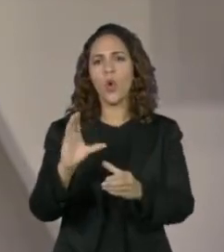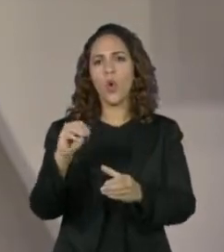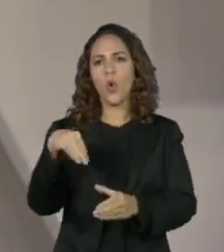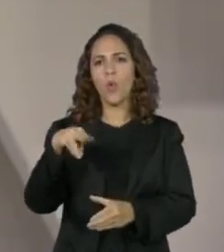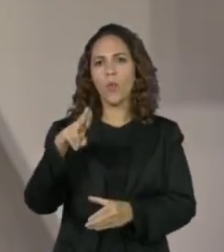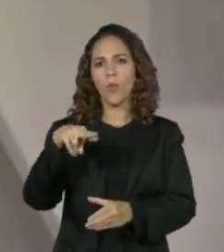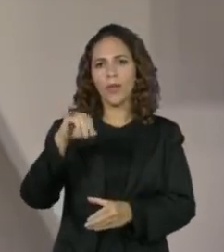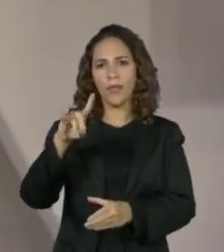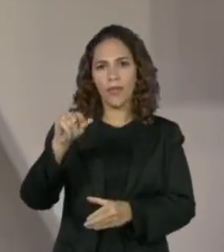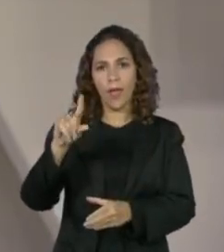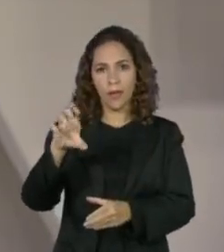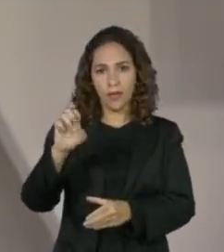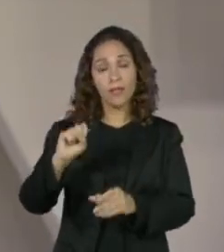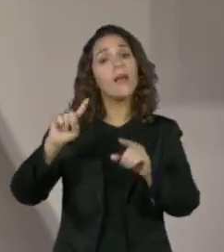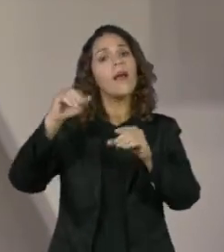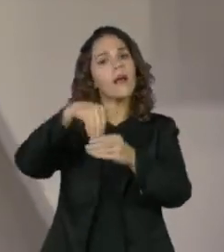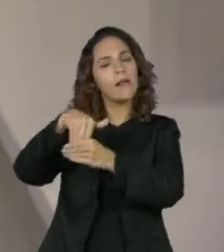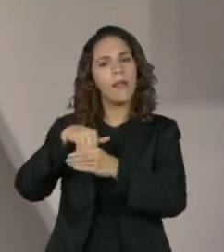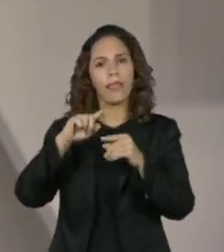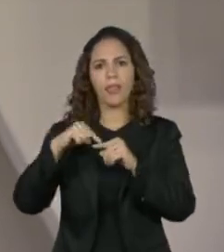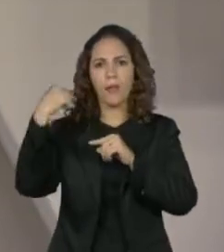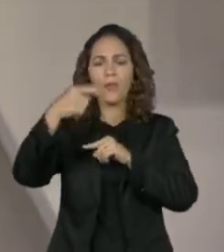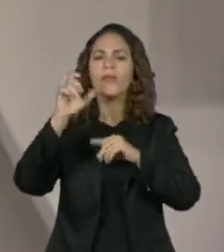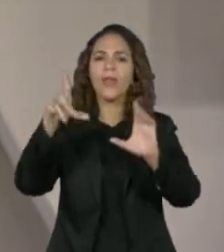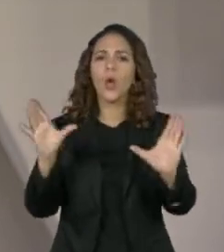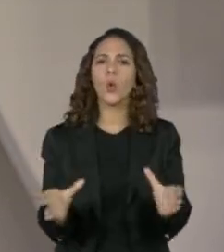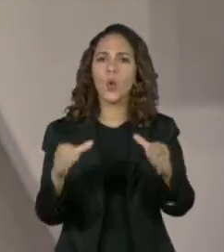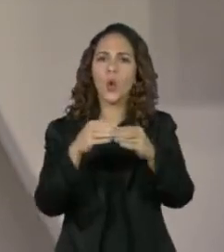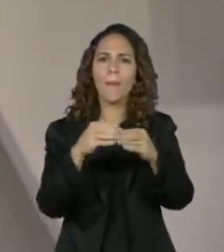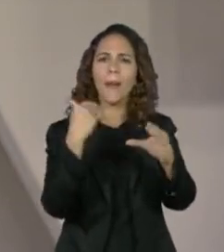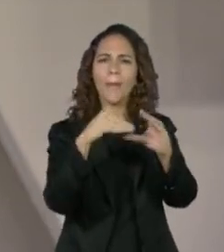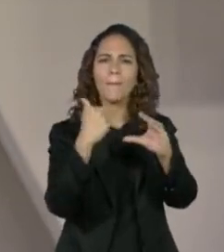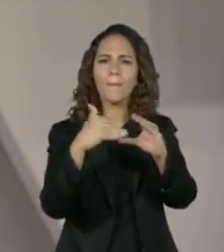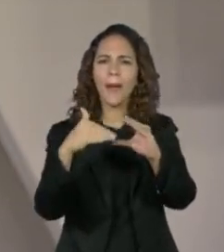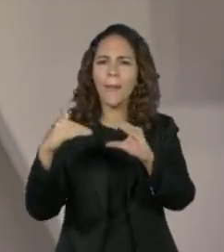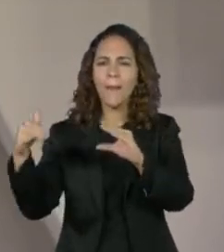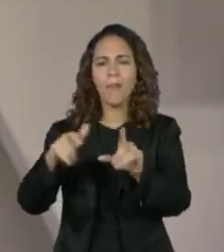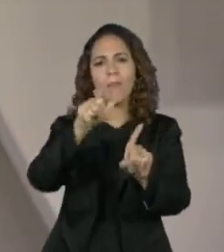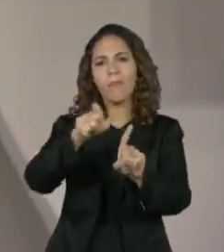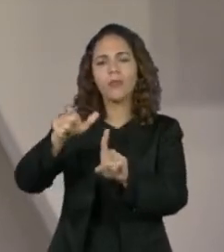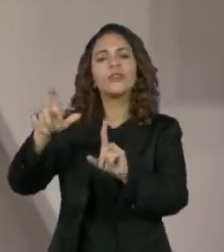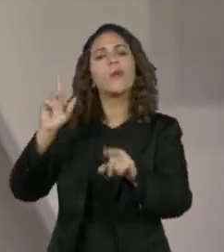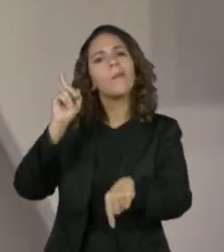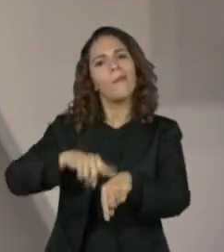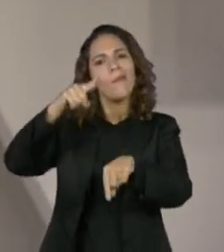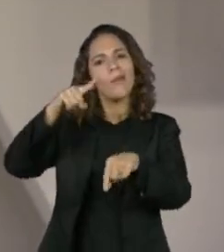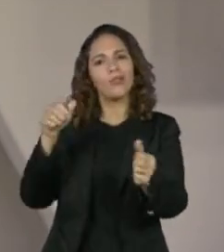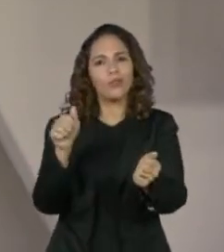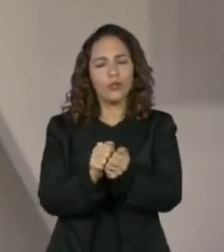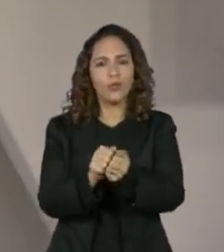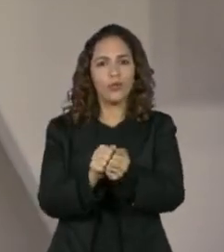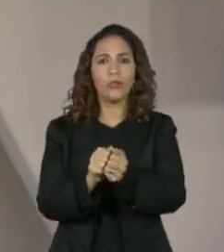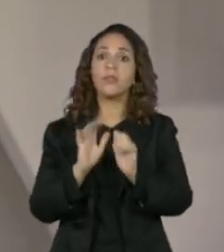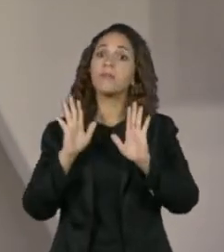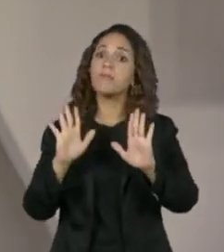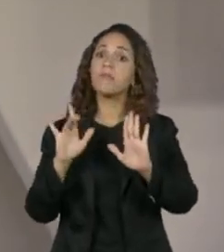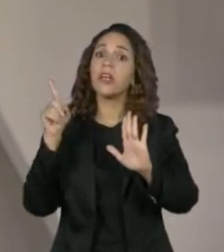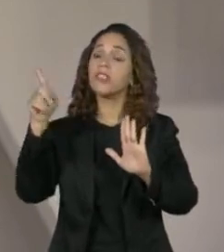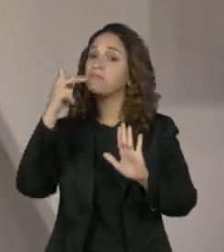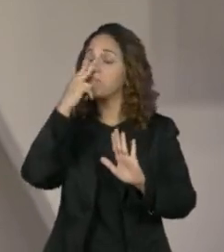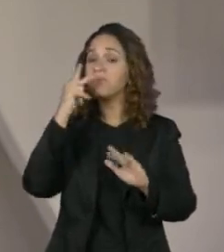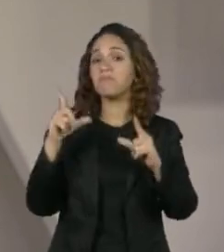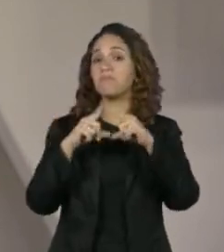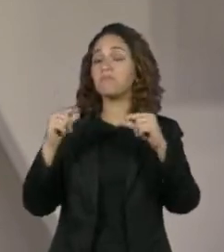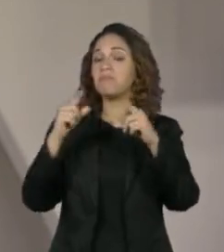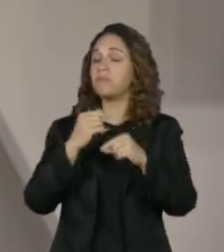depois das eleições. O recurso permite o envio de mensagens para milhares de destinatários. Essa medida desagradou o Planalto. Depois